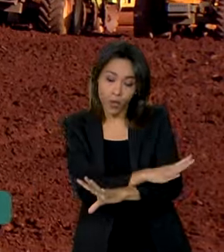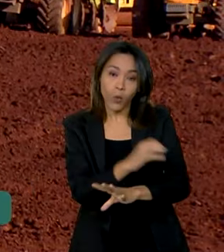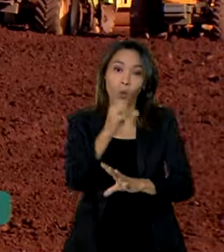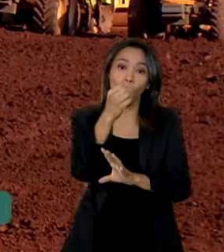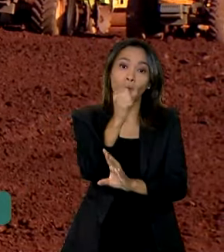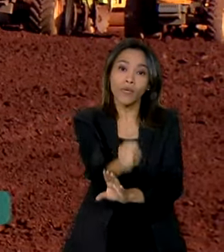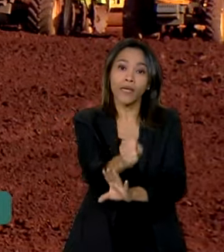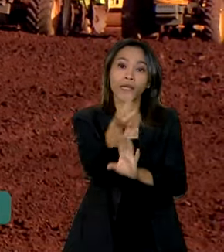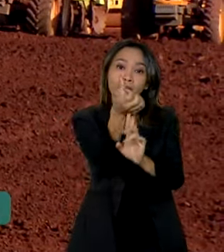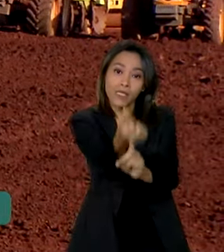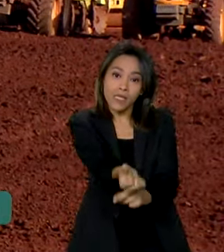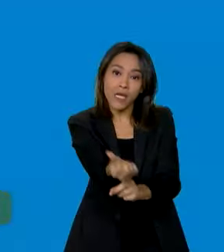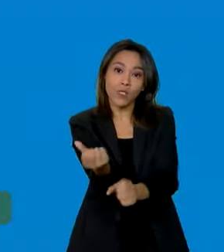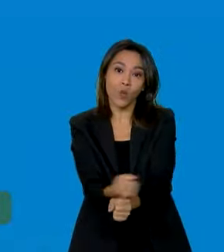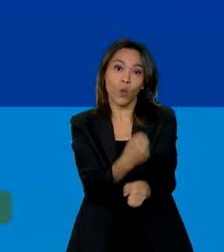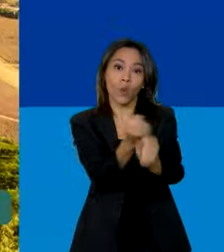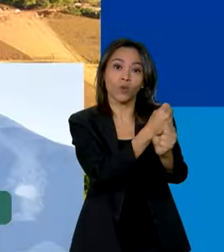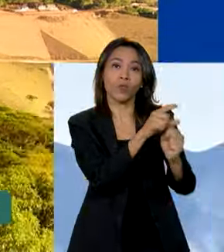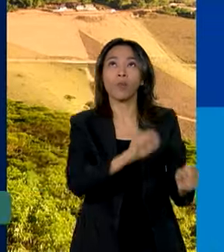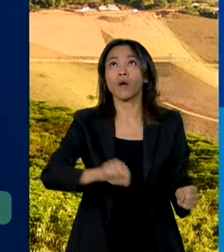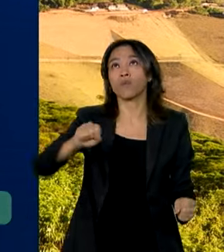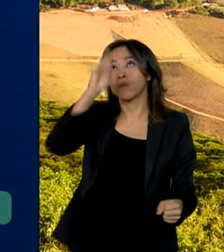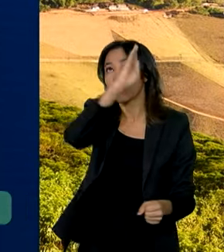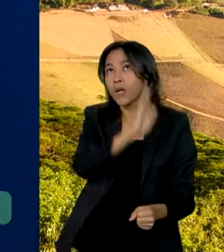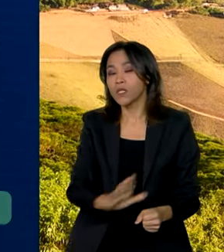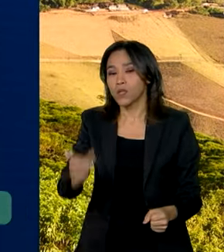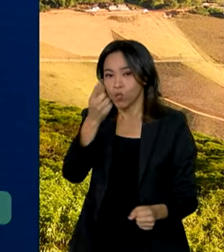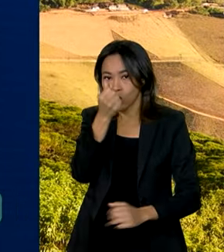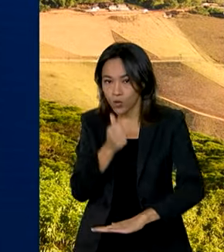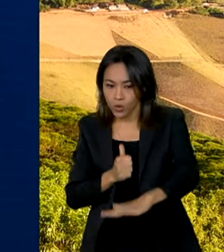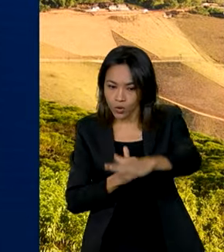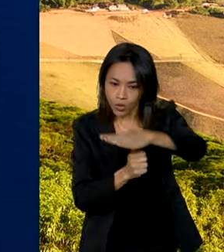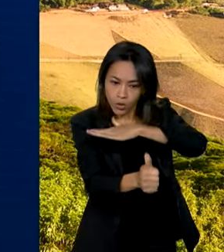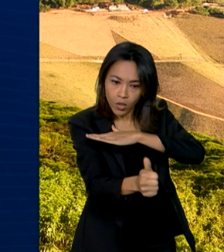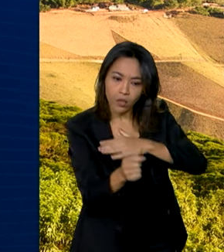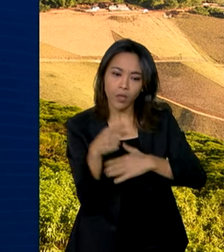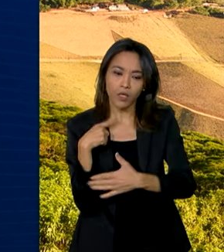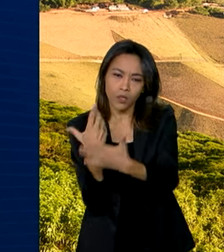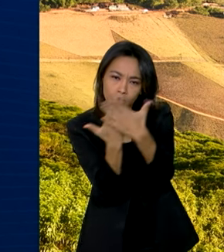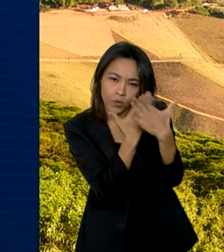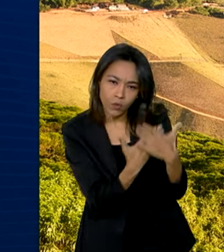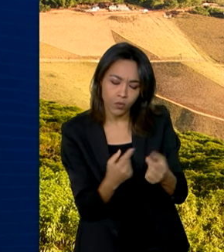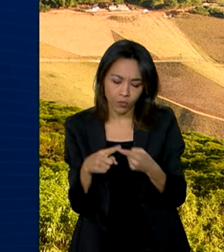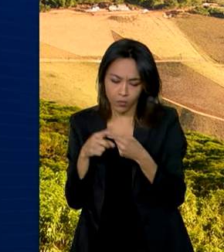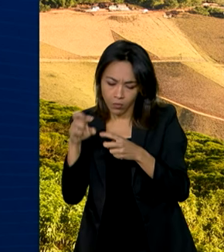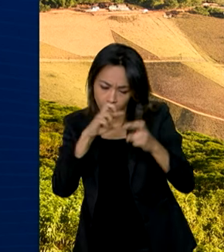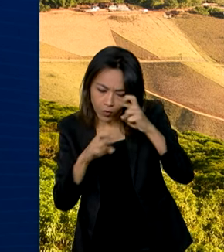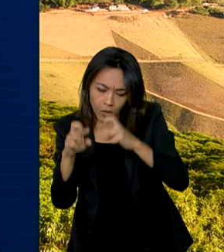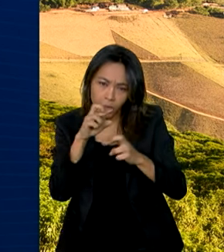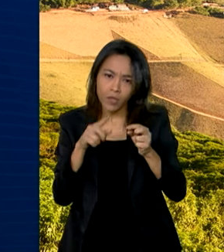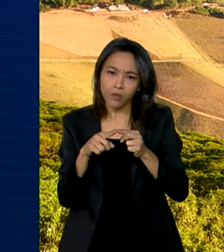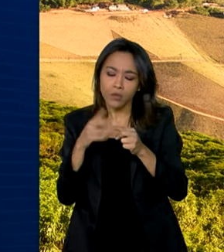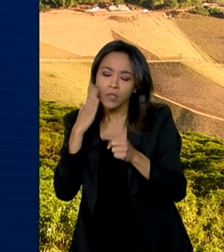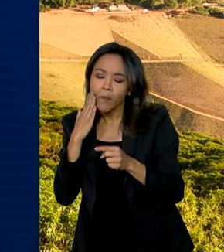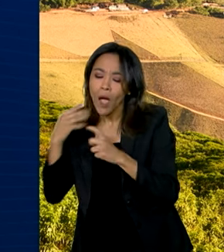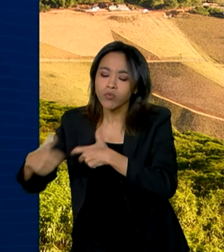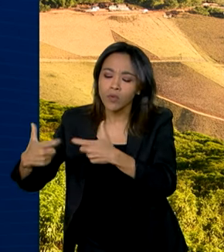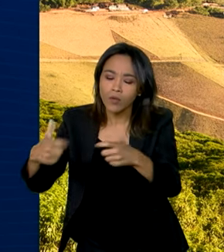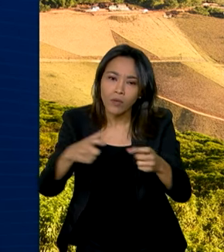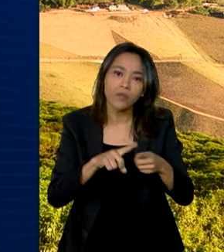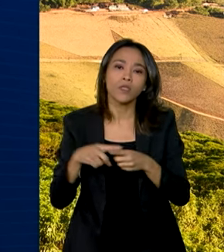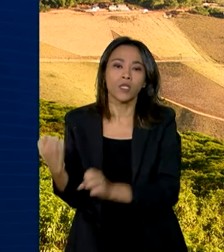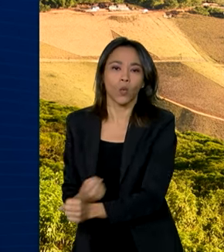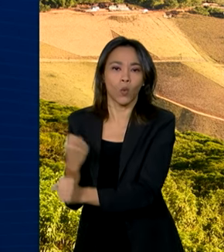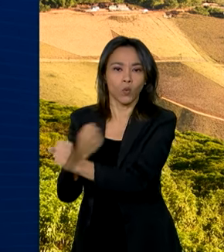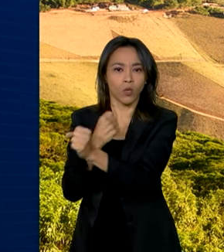obras em todo o país. Os investimentos envolvem estudos, monitoramento, mapeamento e obras